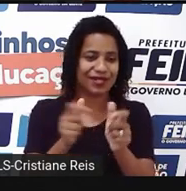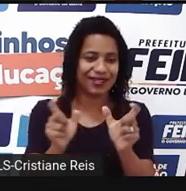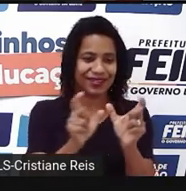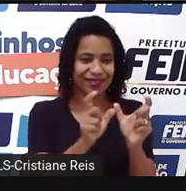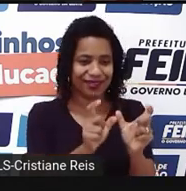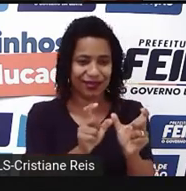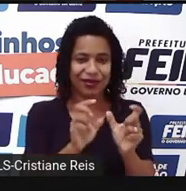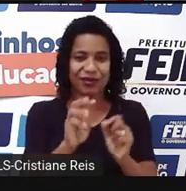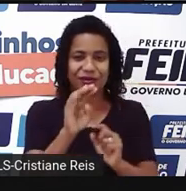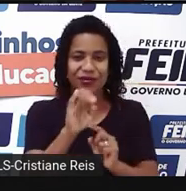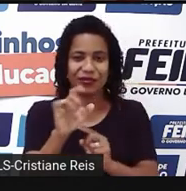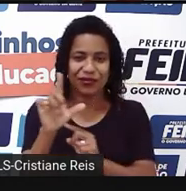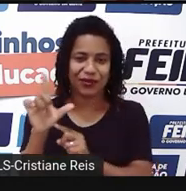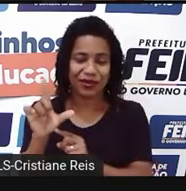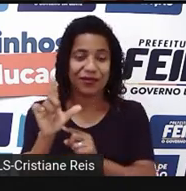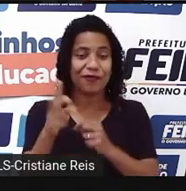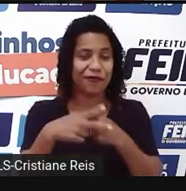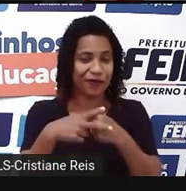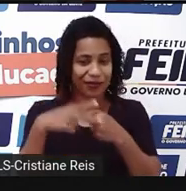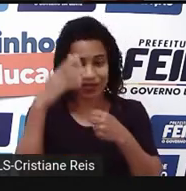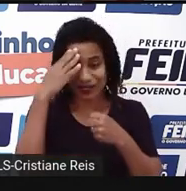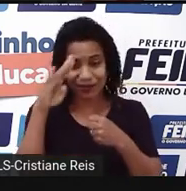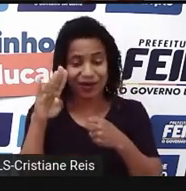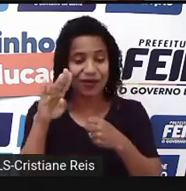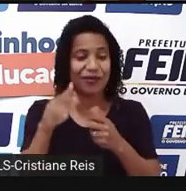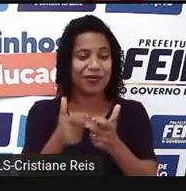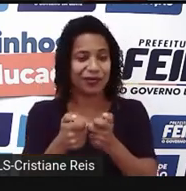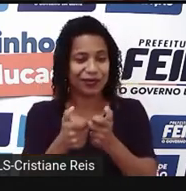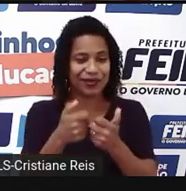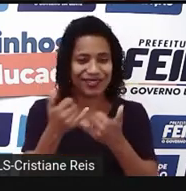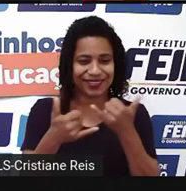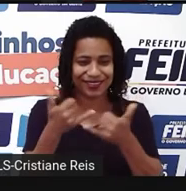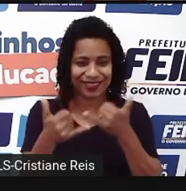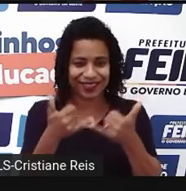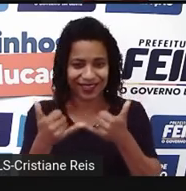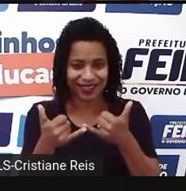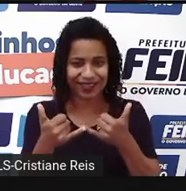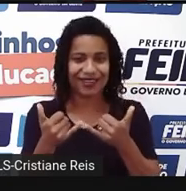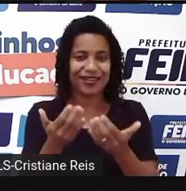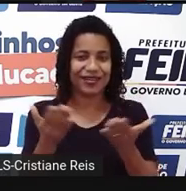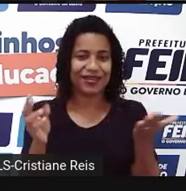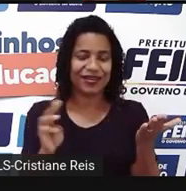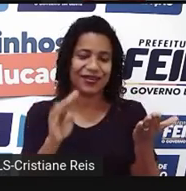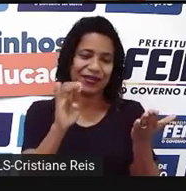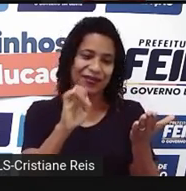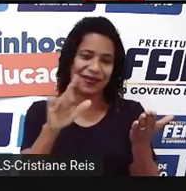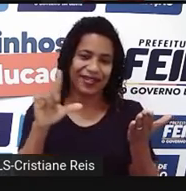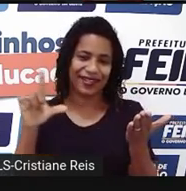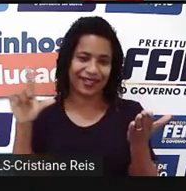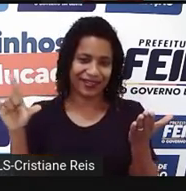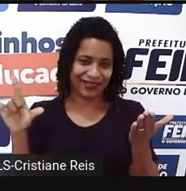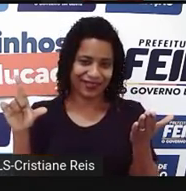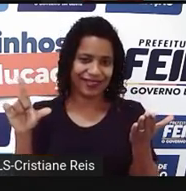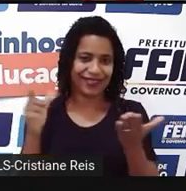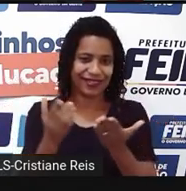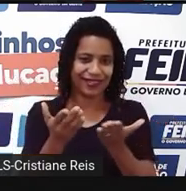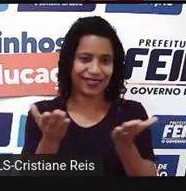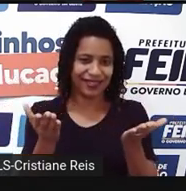O verbo play, que é jogar, tocar ou brincar. With me. Next one, will.